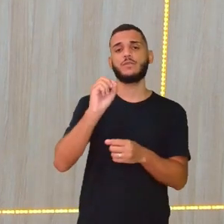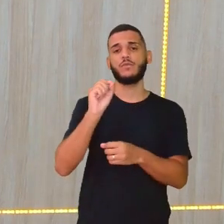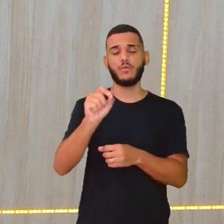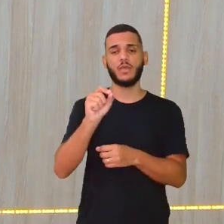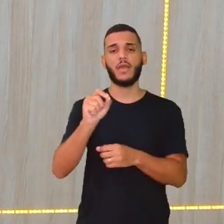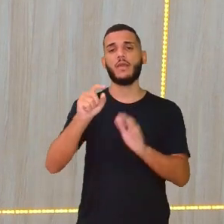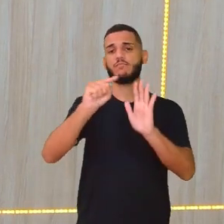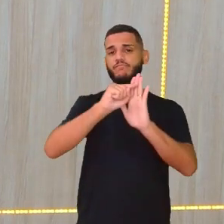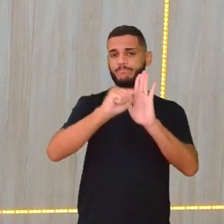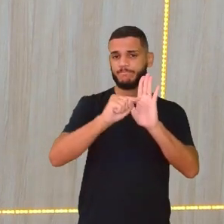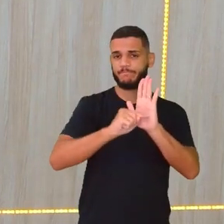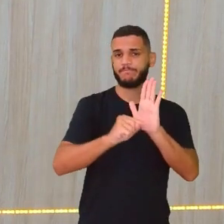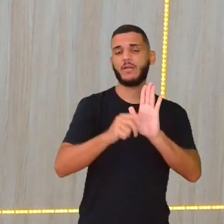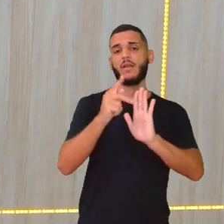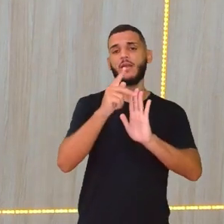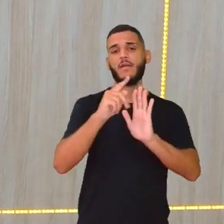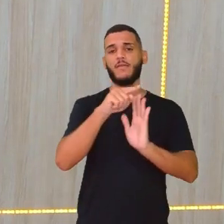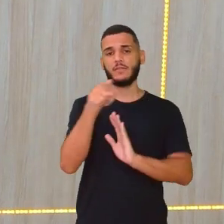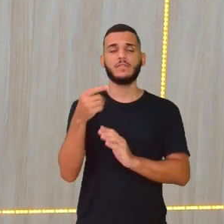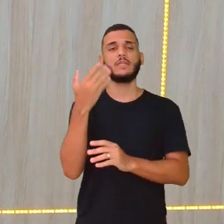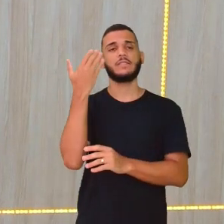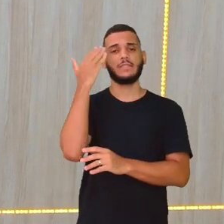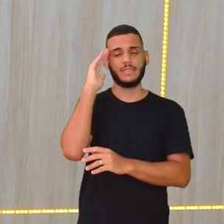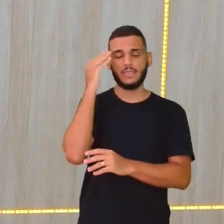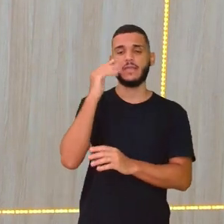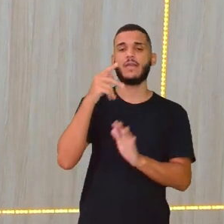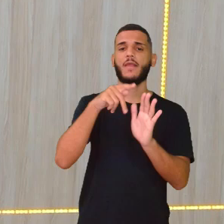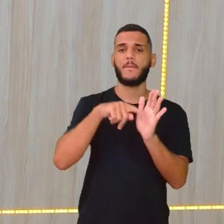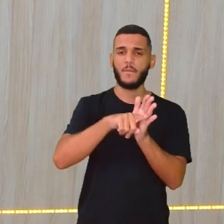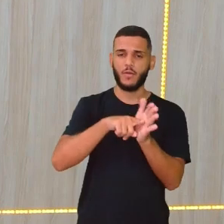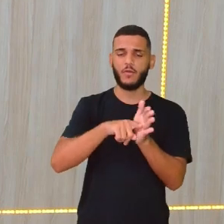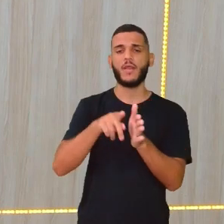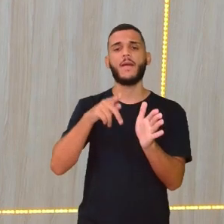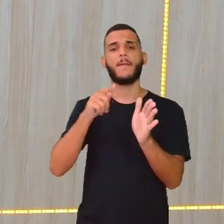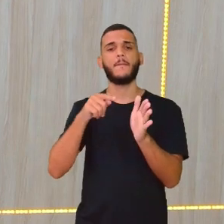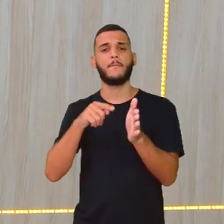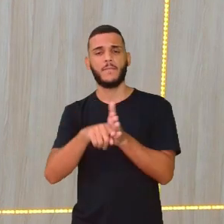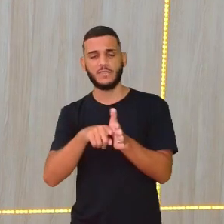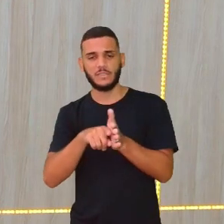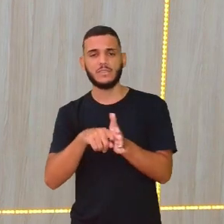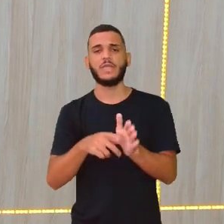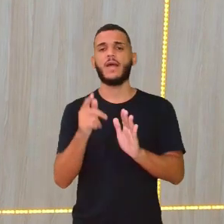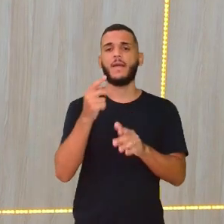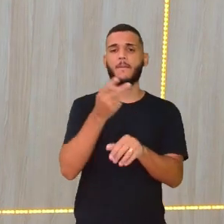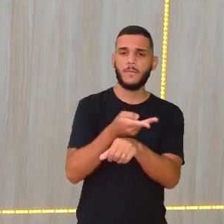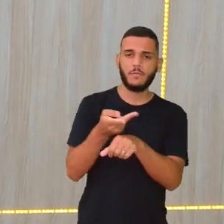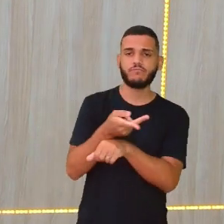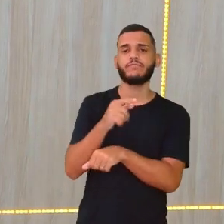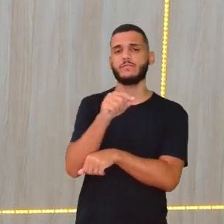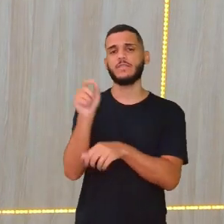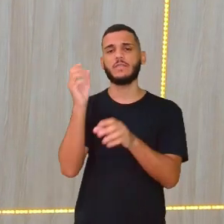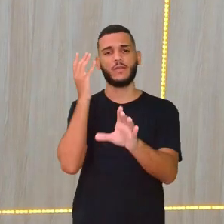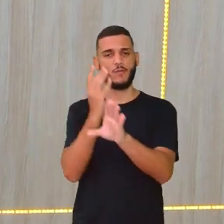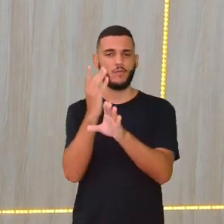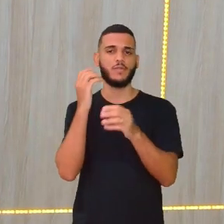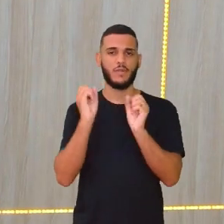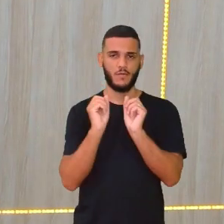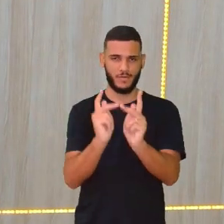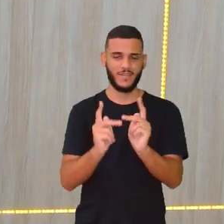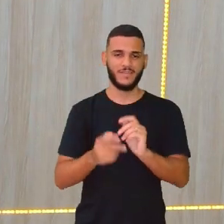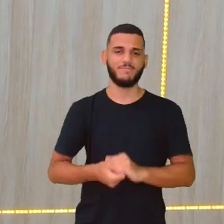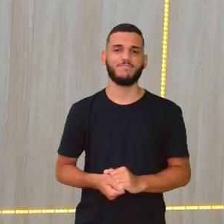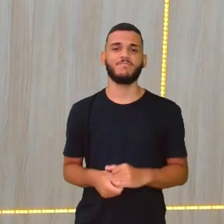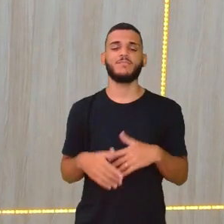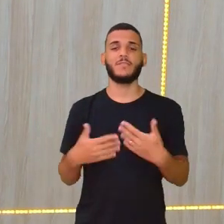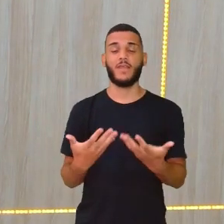base nacional comum curricular. E aí, vocês podem procurar aí, pesquisar. Que vocês são bons de pesquisa, né? Eu sei que vocês são danados e danadas aí.